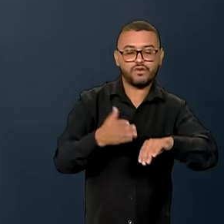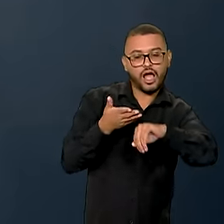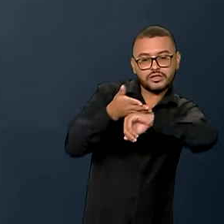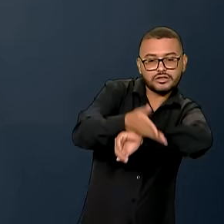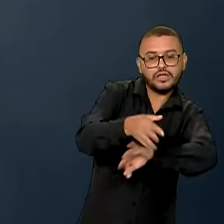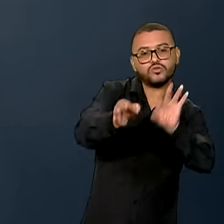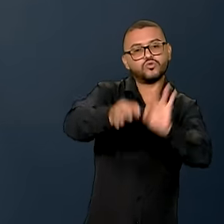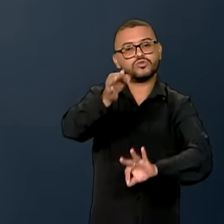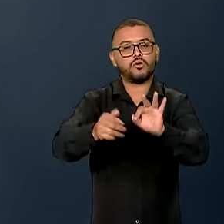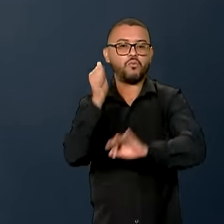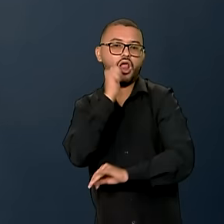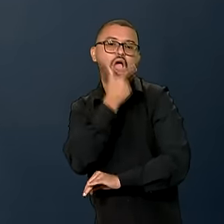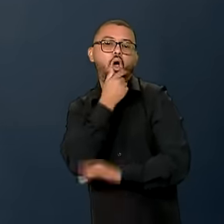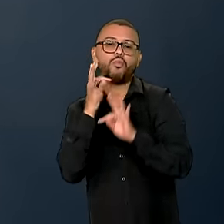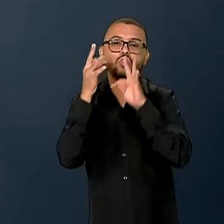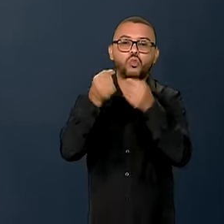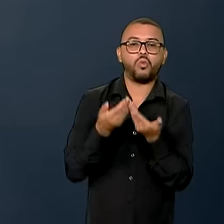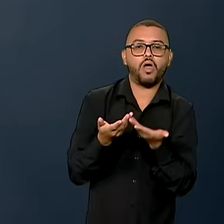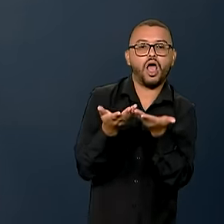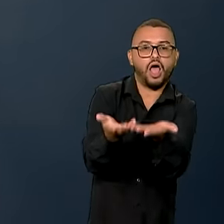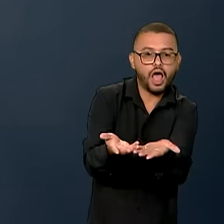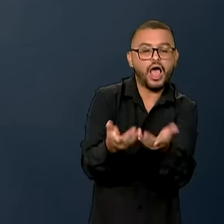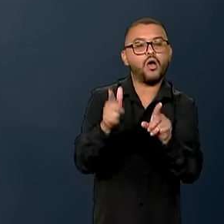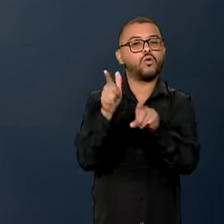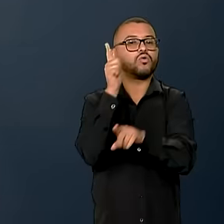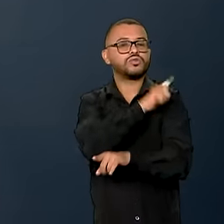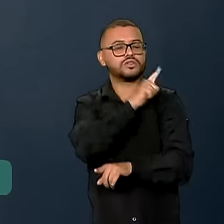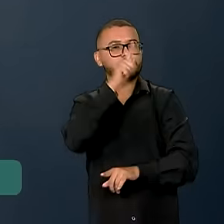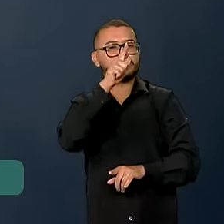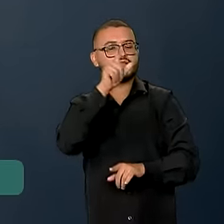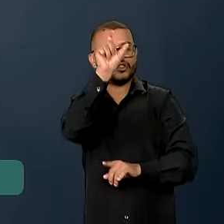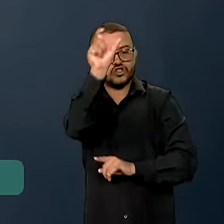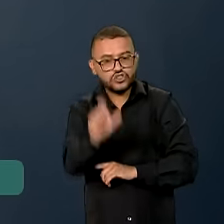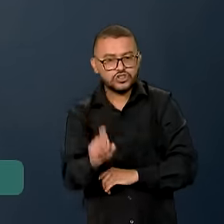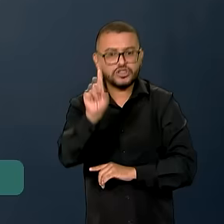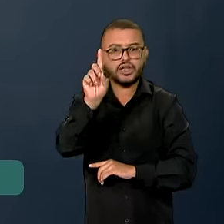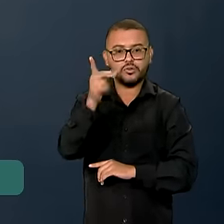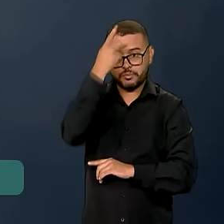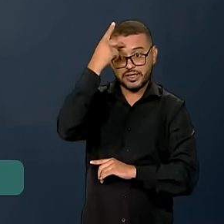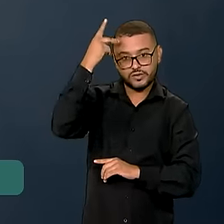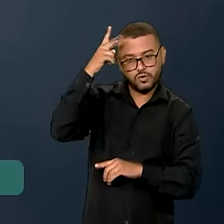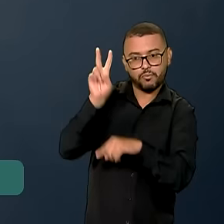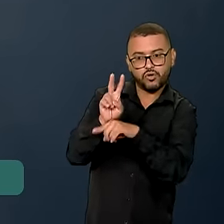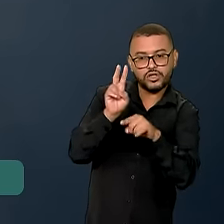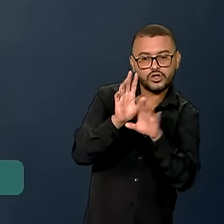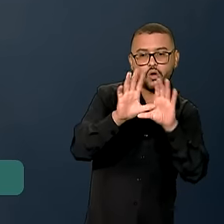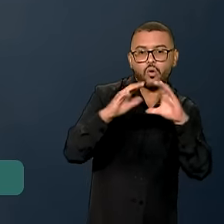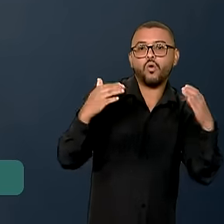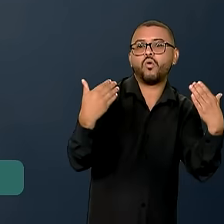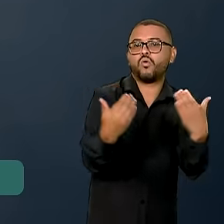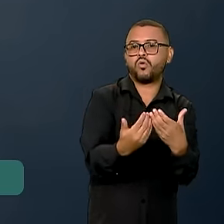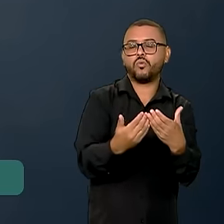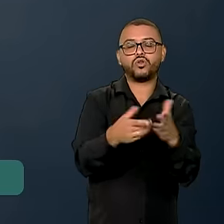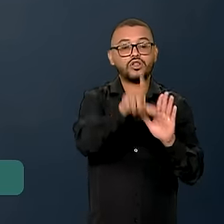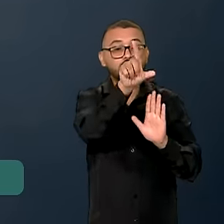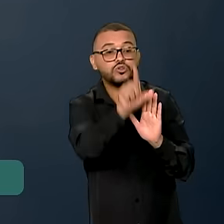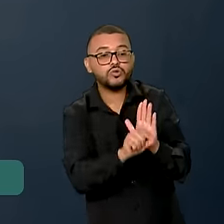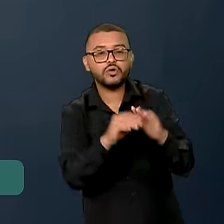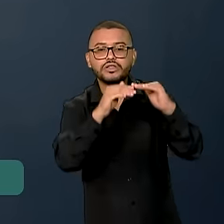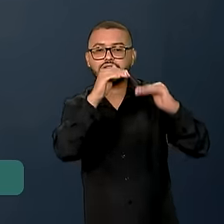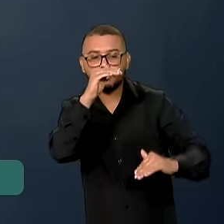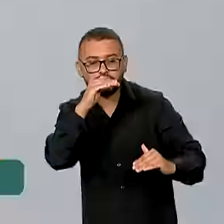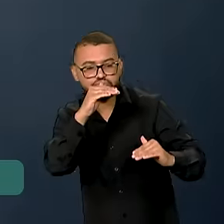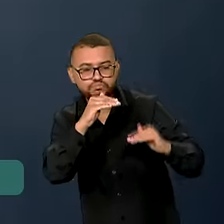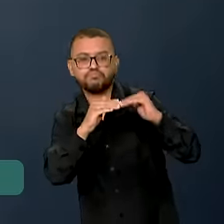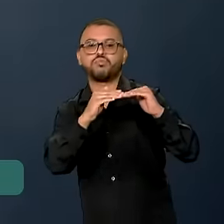justiça para todas e todos, a defesa dos direitos individuais, a promoção dos direitos coletivos, redução de desigualdades